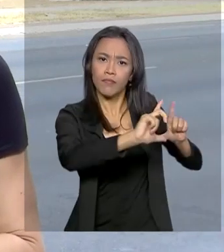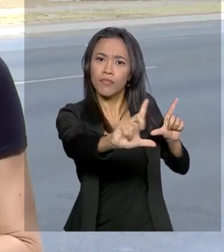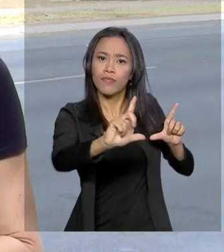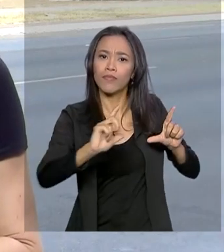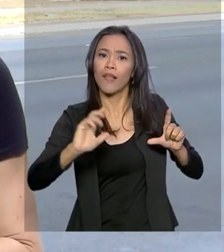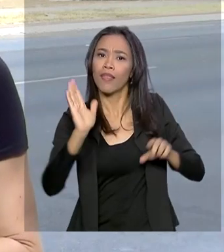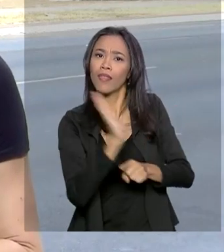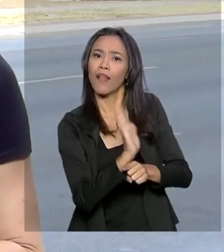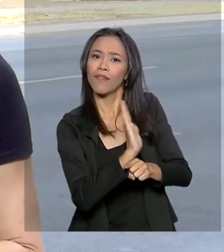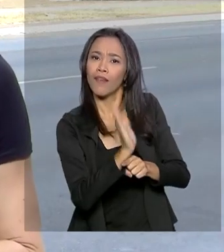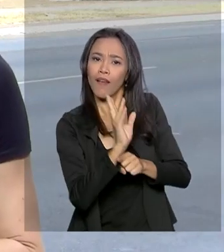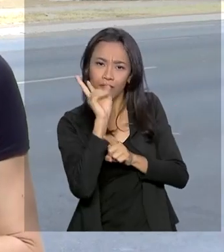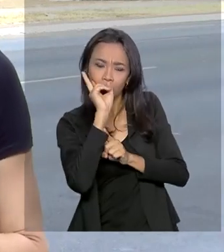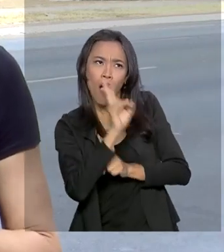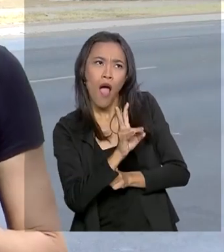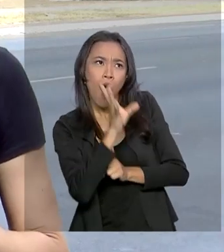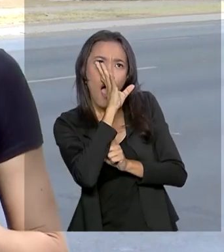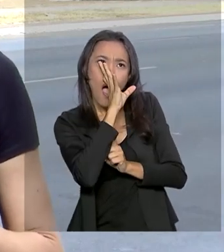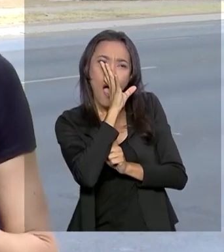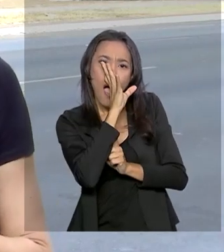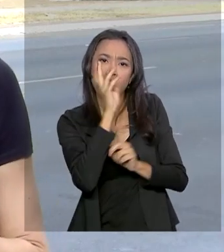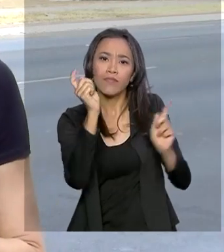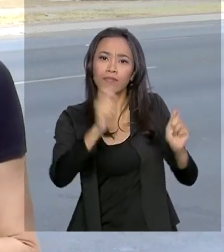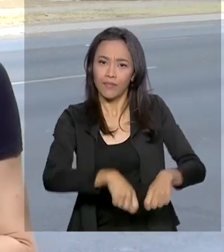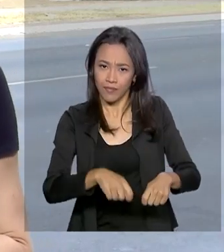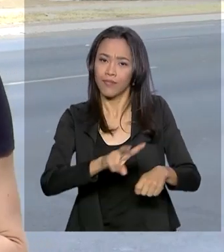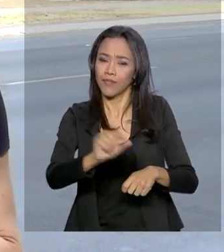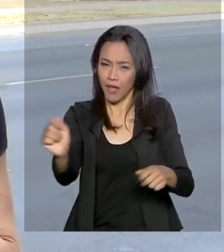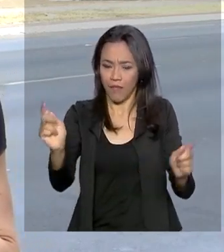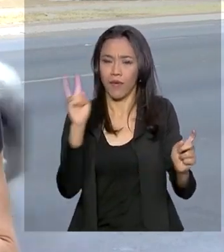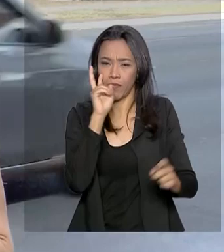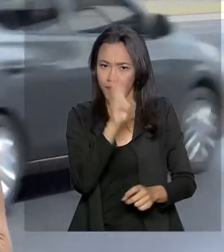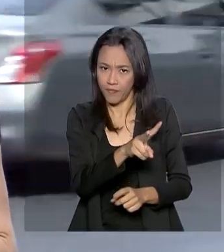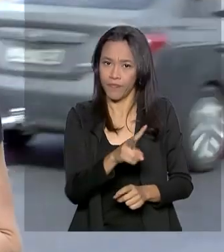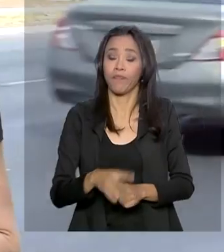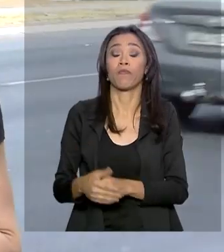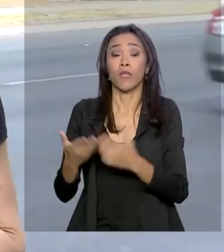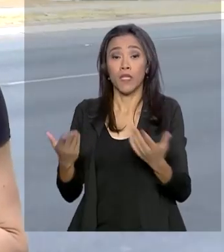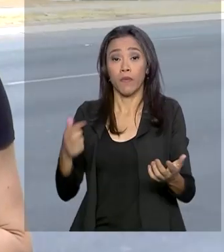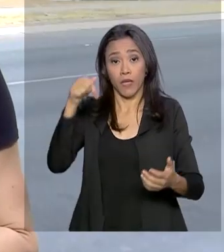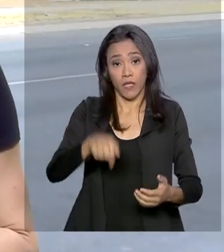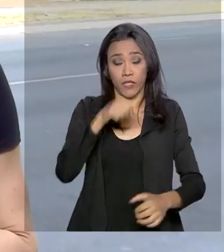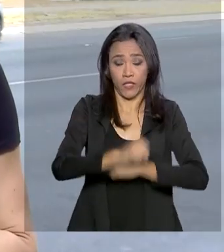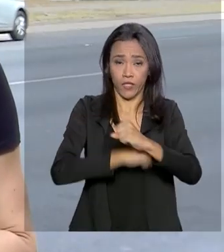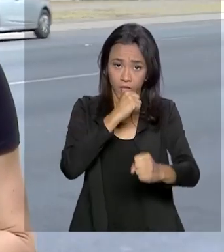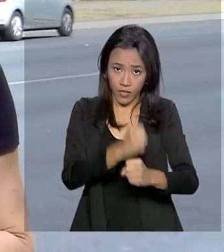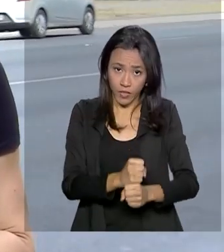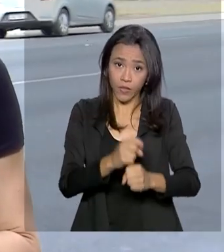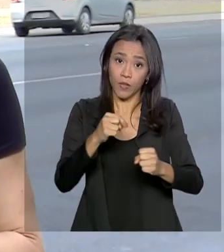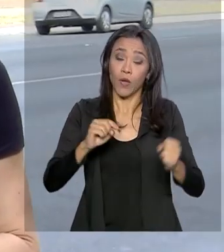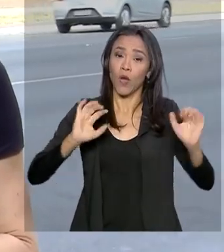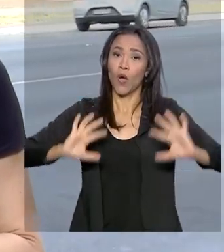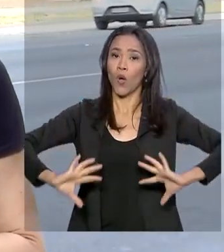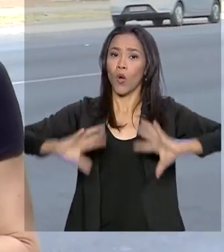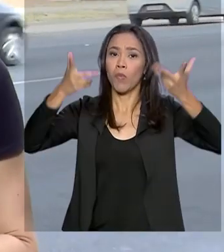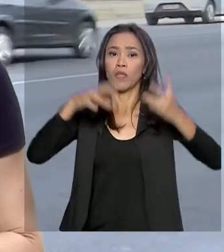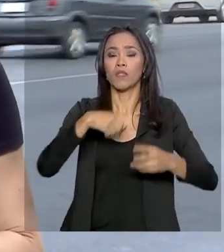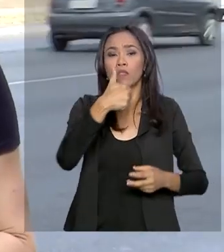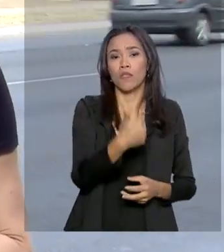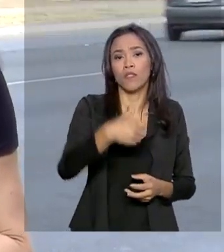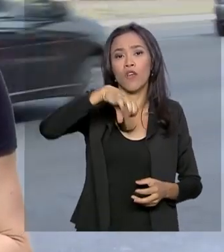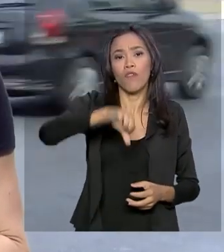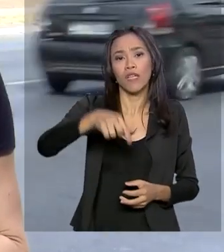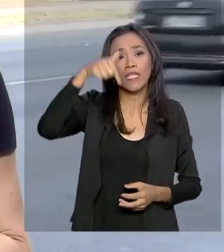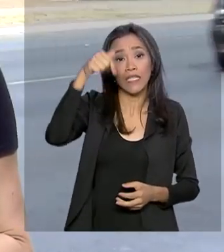no meio do gramado da esplanada. Neste ano, a Parada Cívico-Militar comemora os 197 anos de